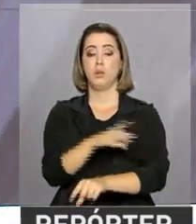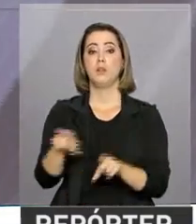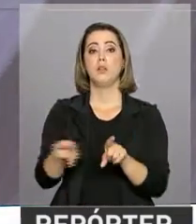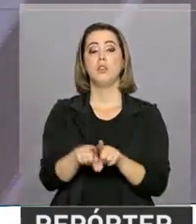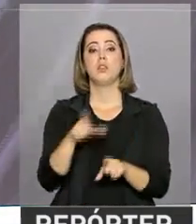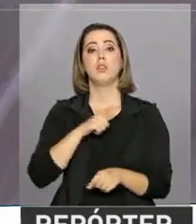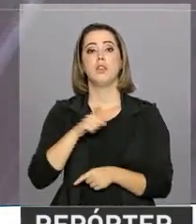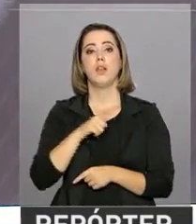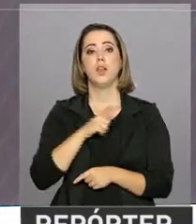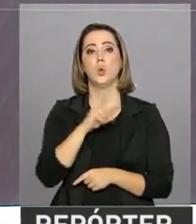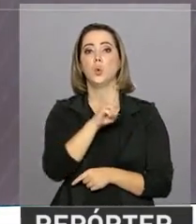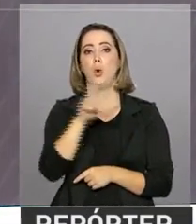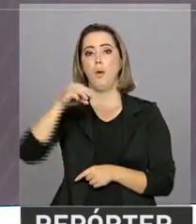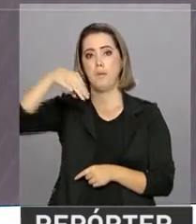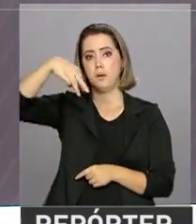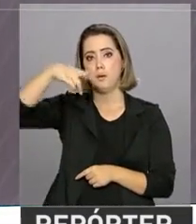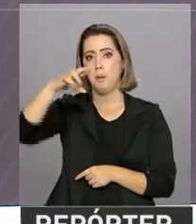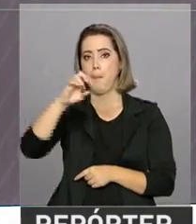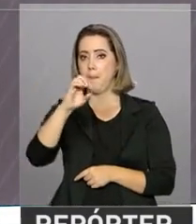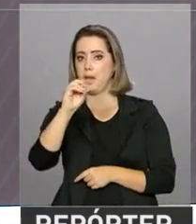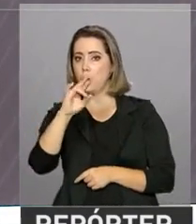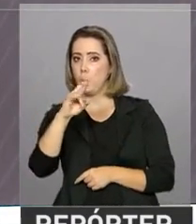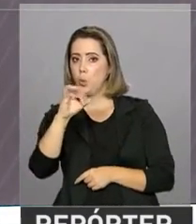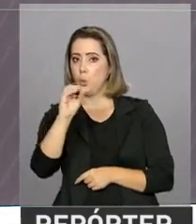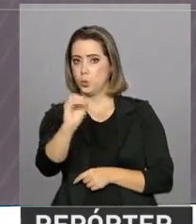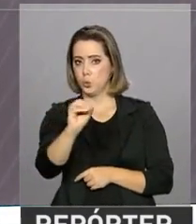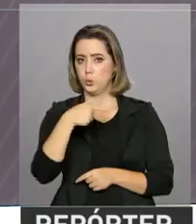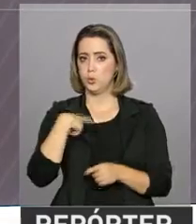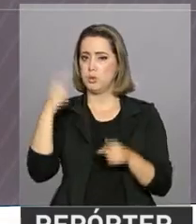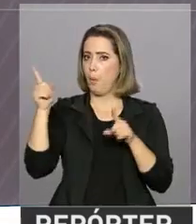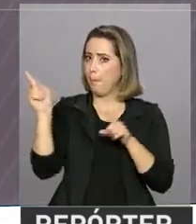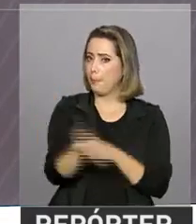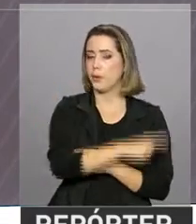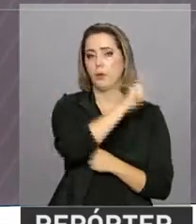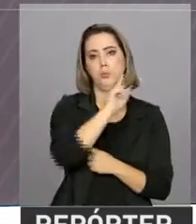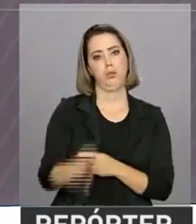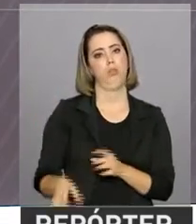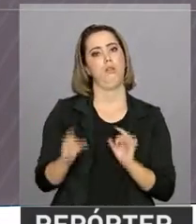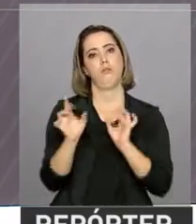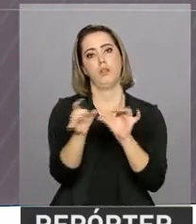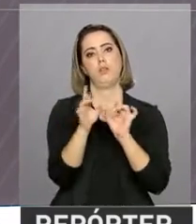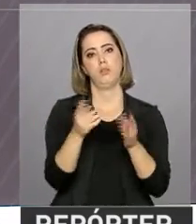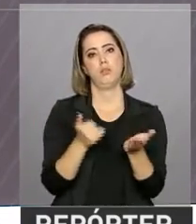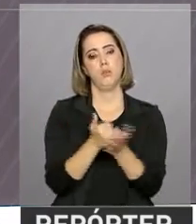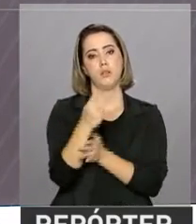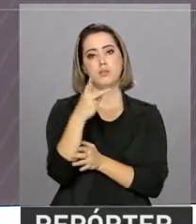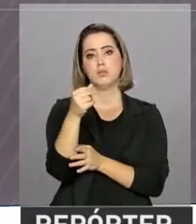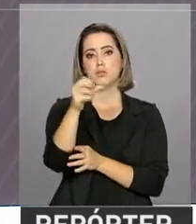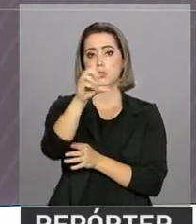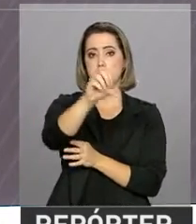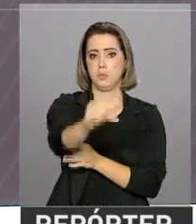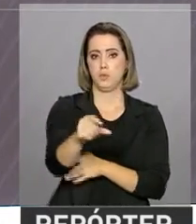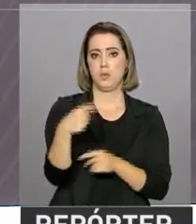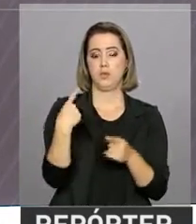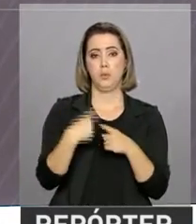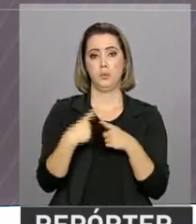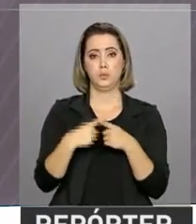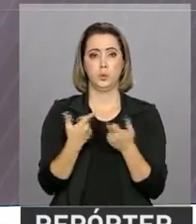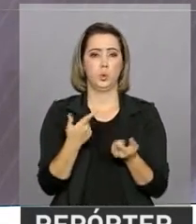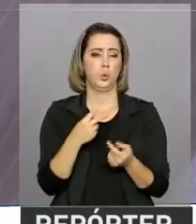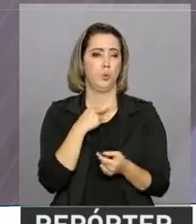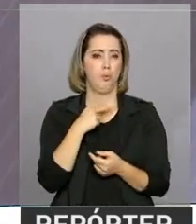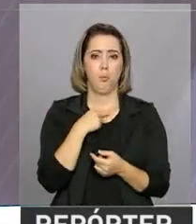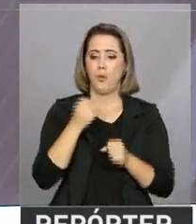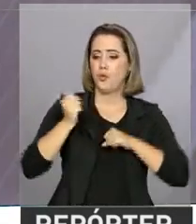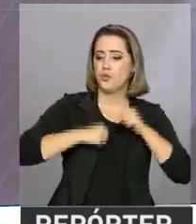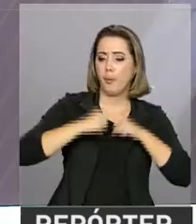estão proibidos a partir de 1º de janeiro de 2019. Não serão mais permitidos em todo o território nacional a fabricação,